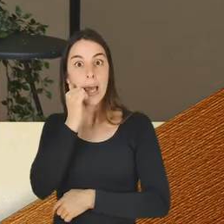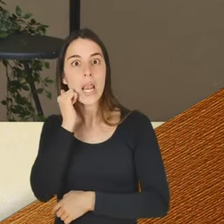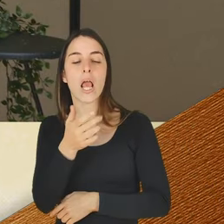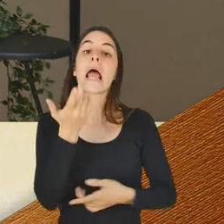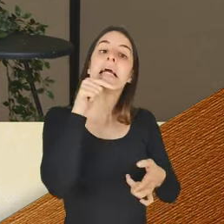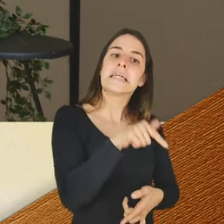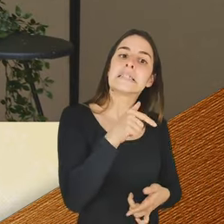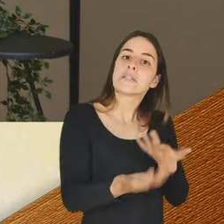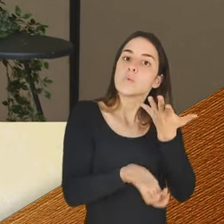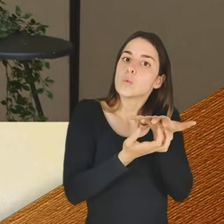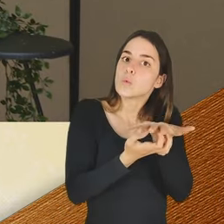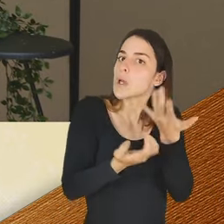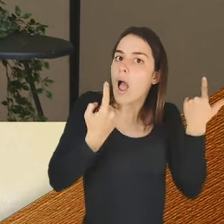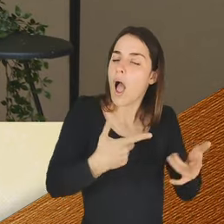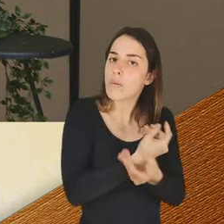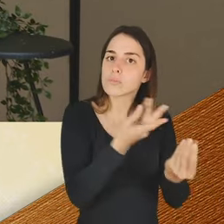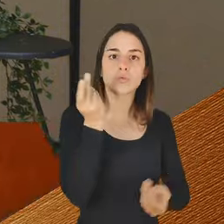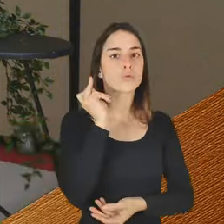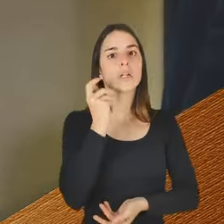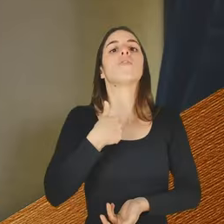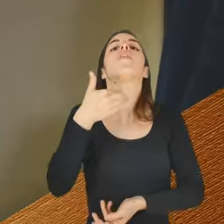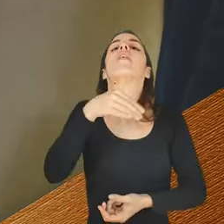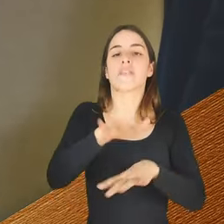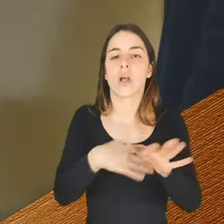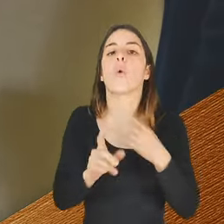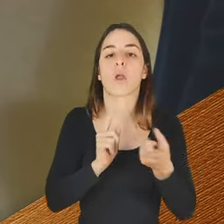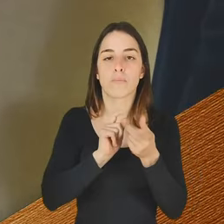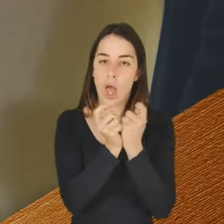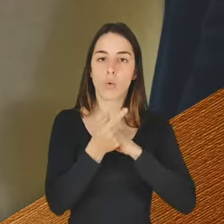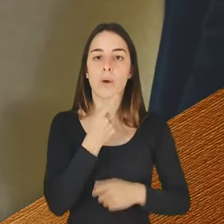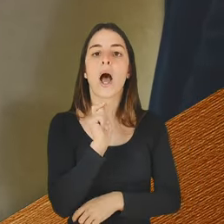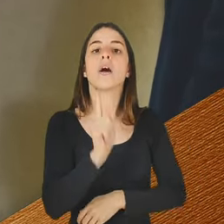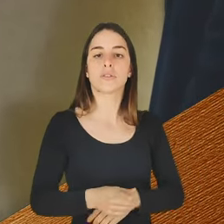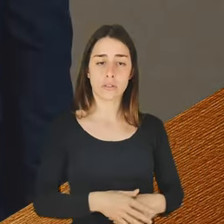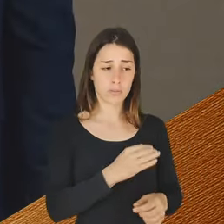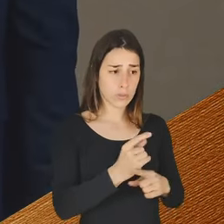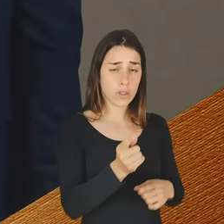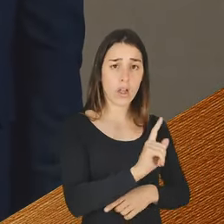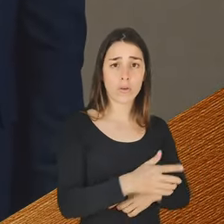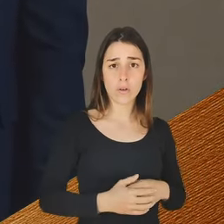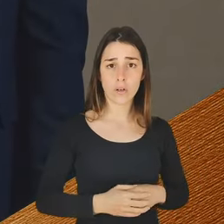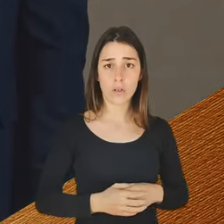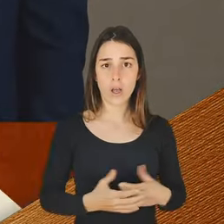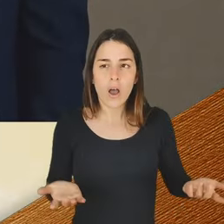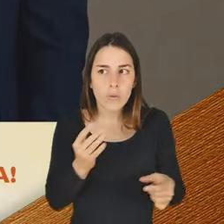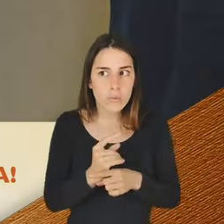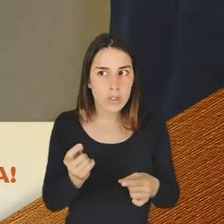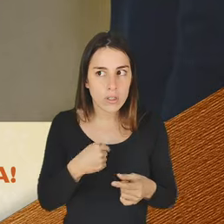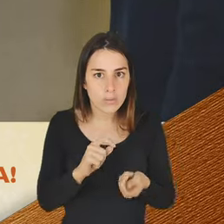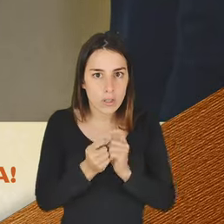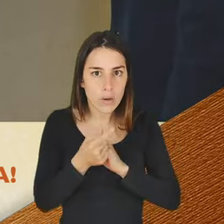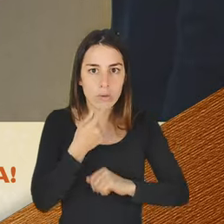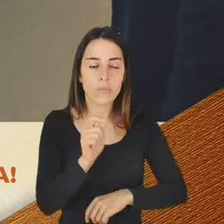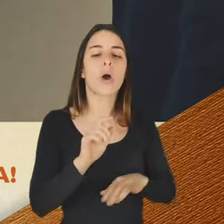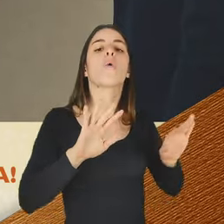receitas nacionais há muitos anos. O que é que eu vou fazer? Vou-lhe mudar o nome agora? E por que não? Para que é que eu lhe vou mudar Qual é a receita?